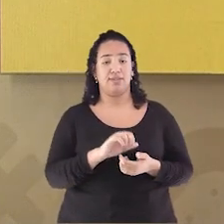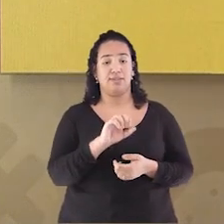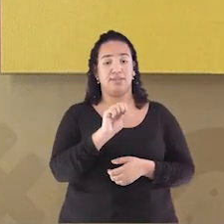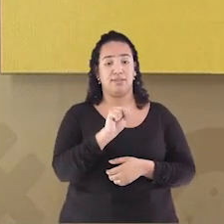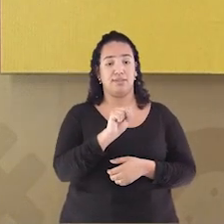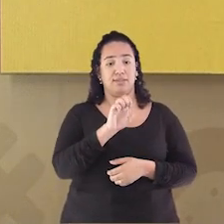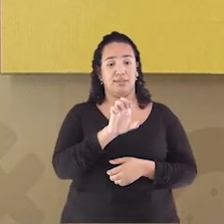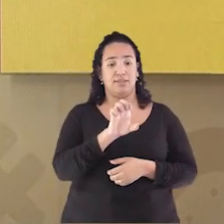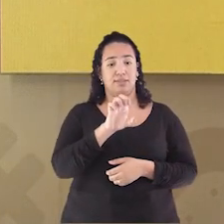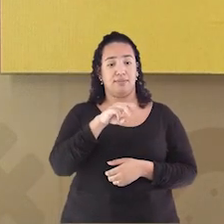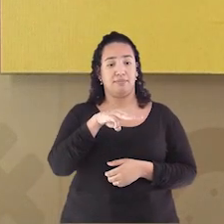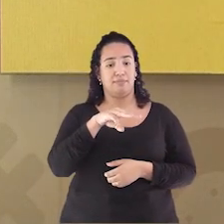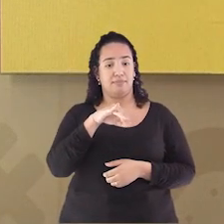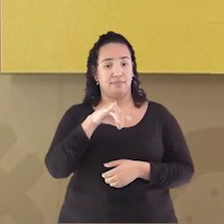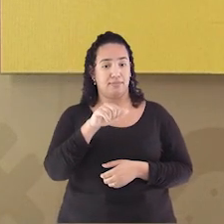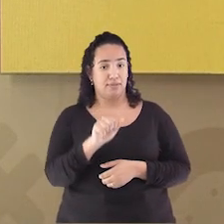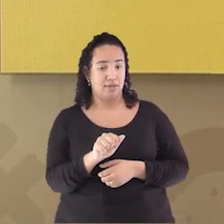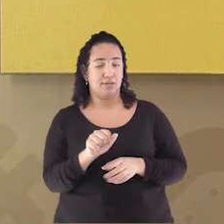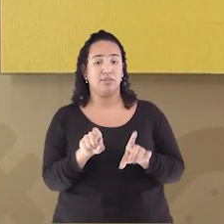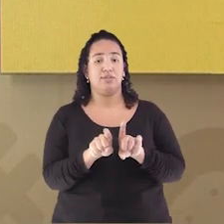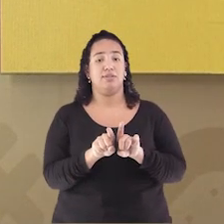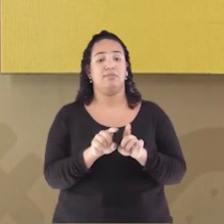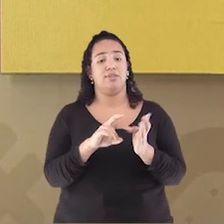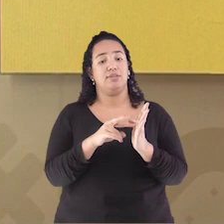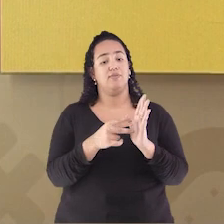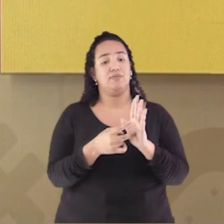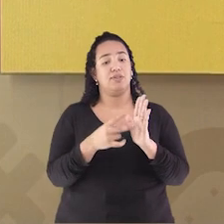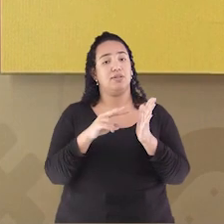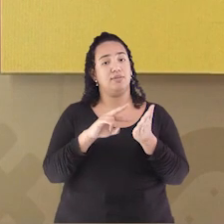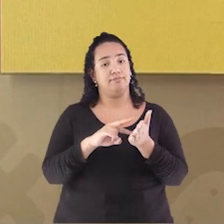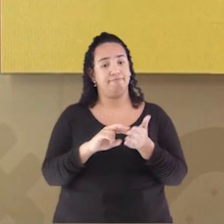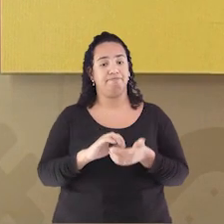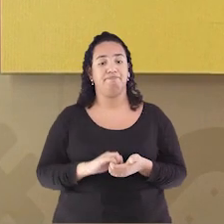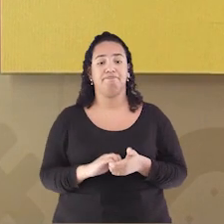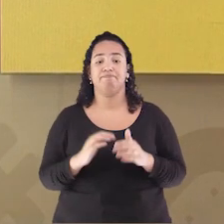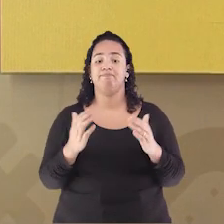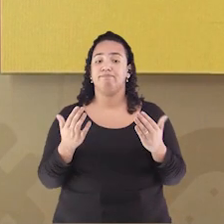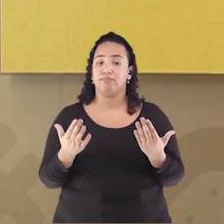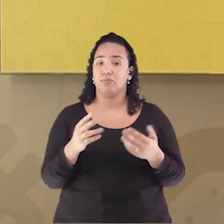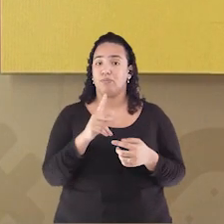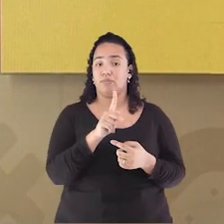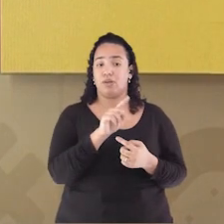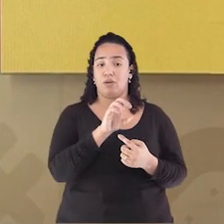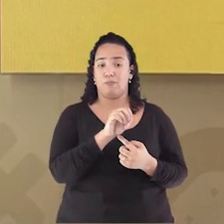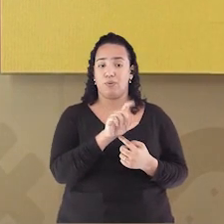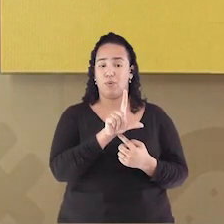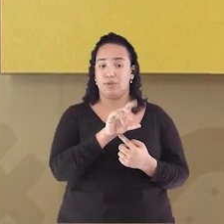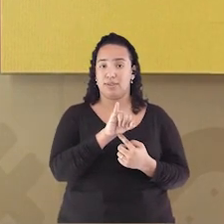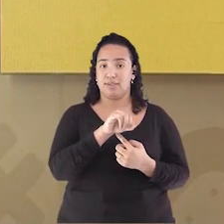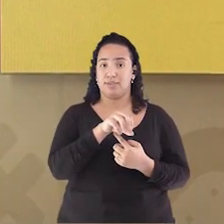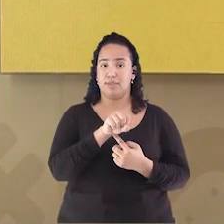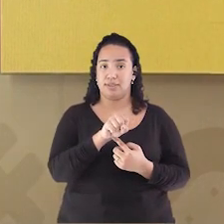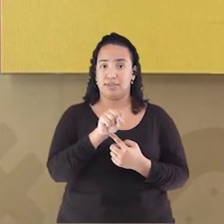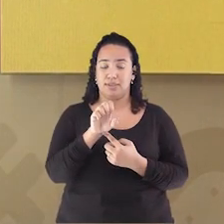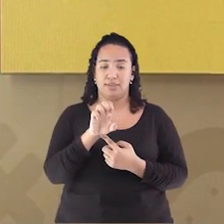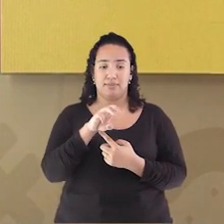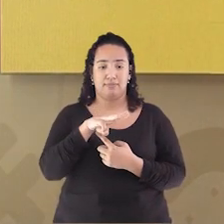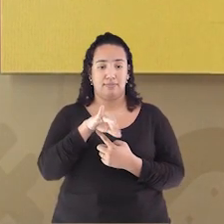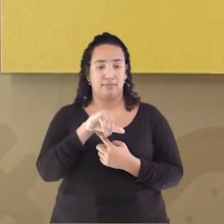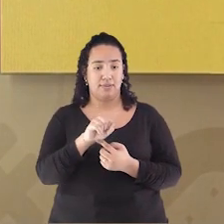Significados Então Polissemia Significa Diversos